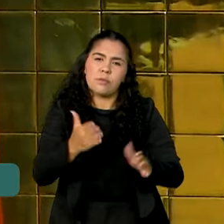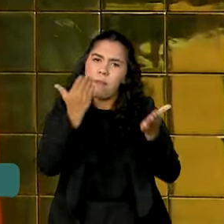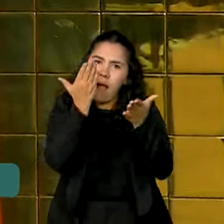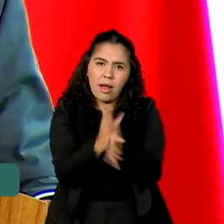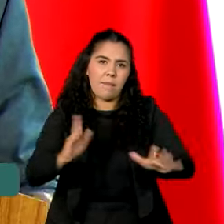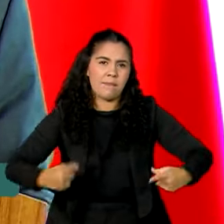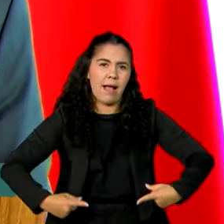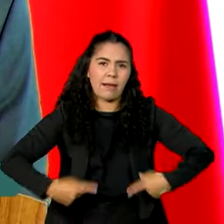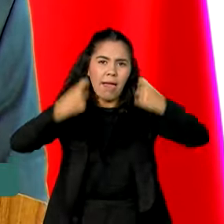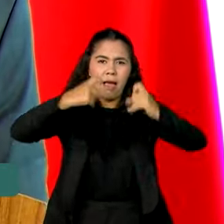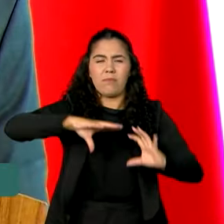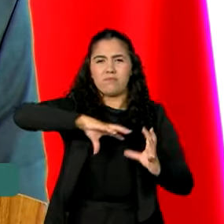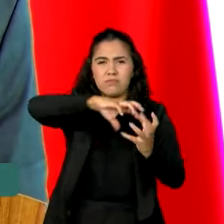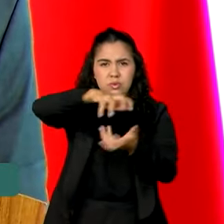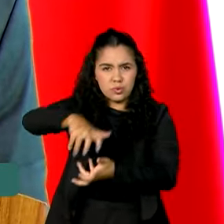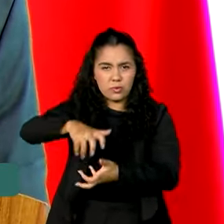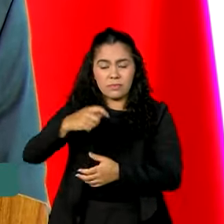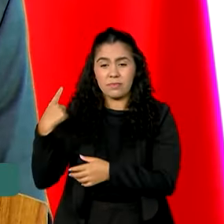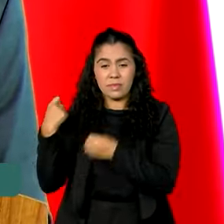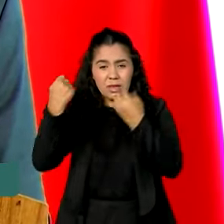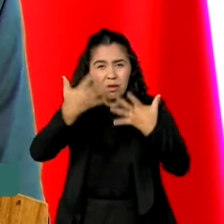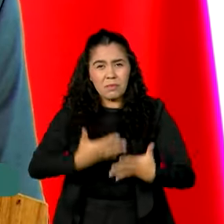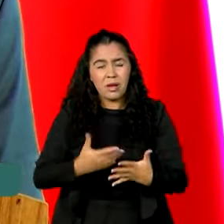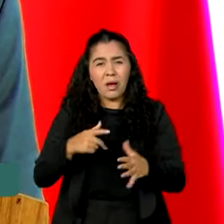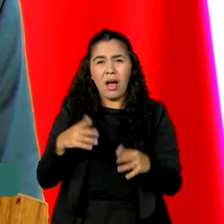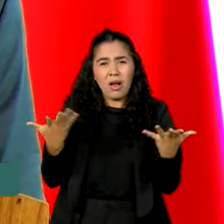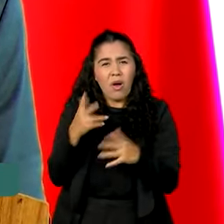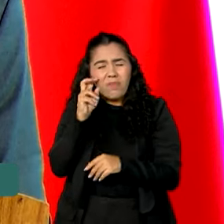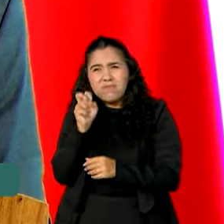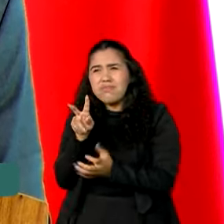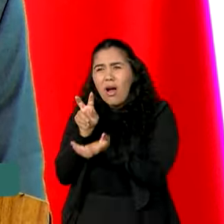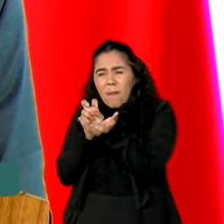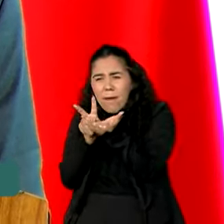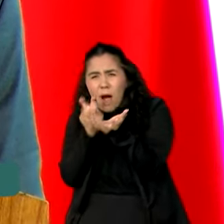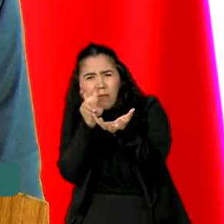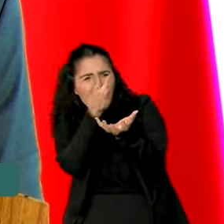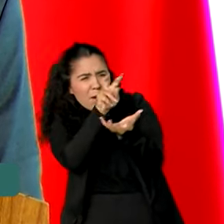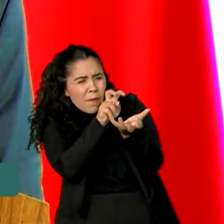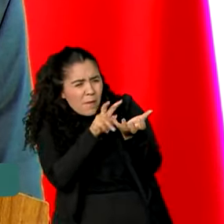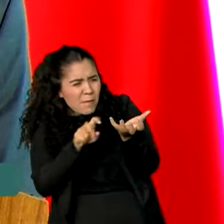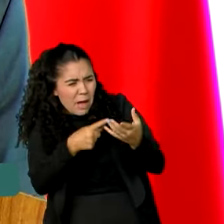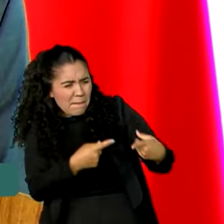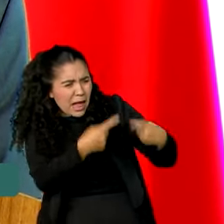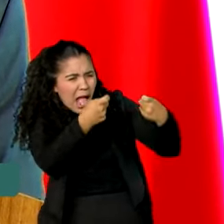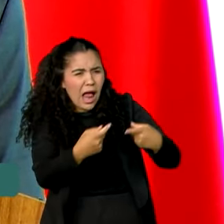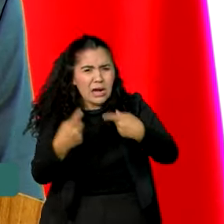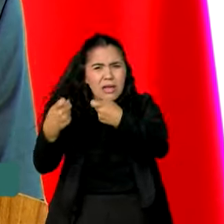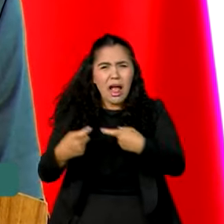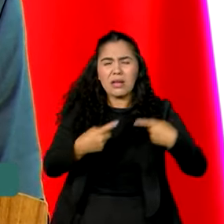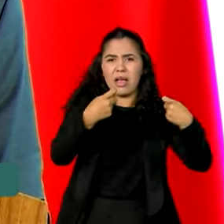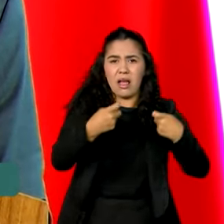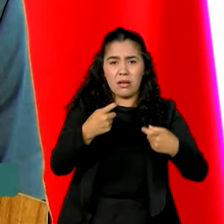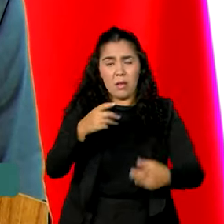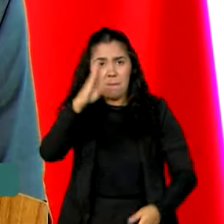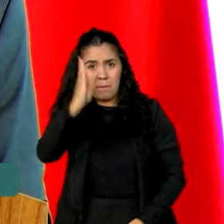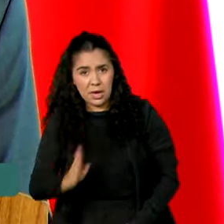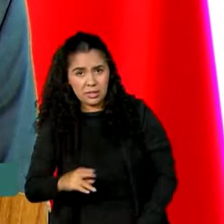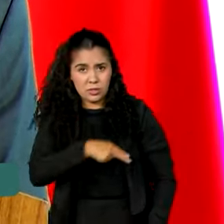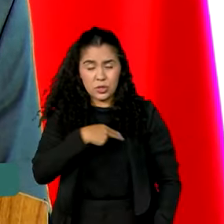no mundo. Em um mundo assolado por conflitos armados e tensões geopolíticas, China e Brasil